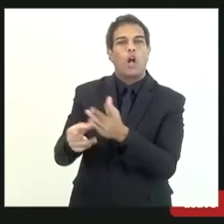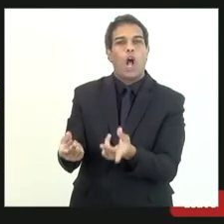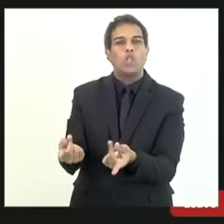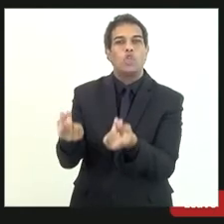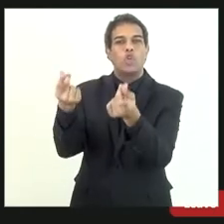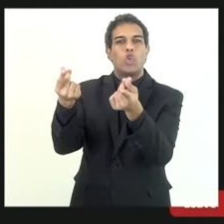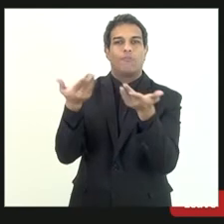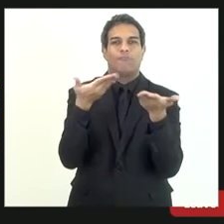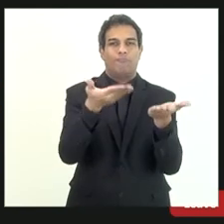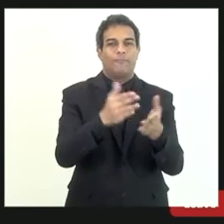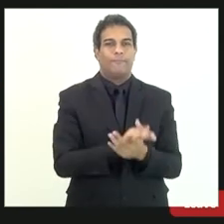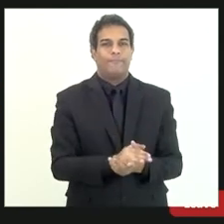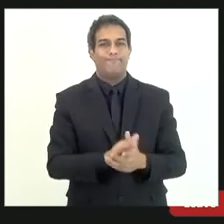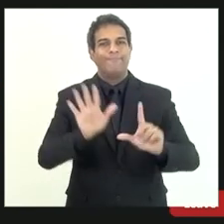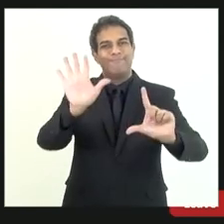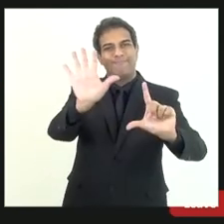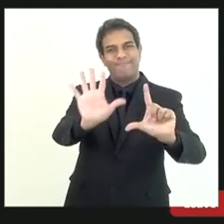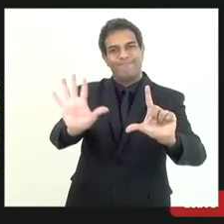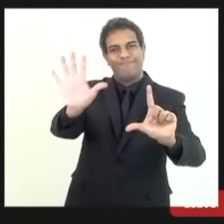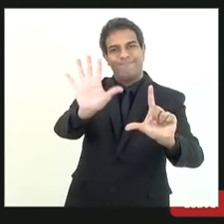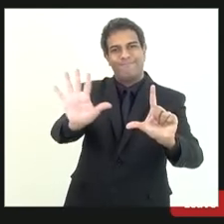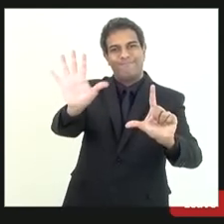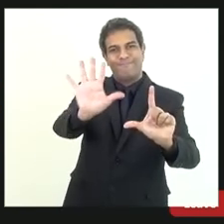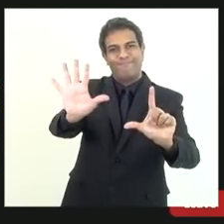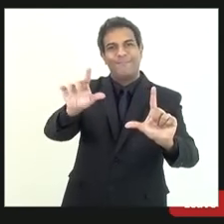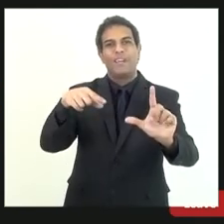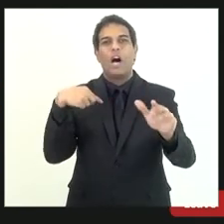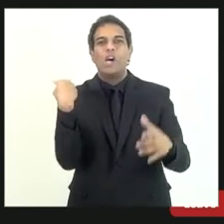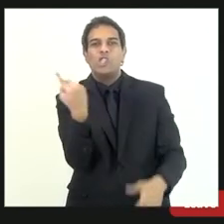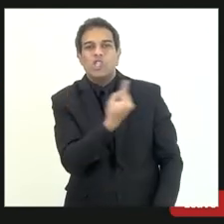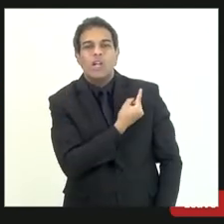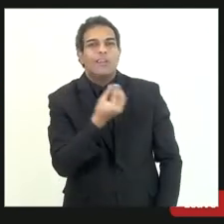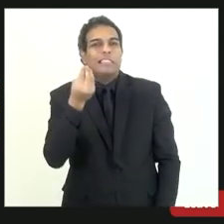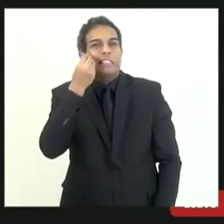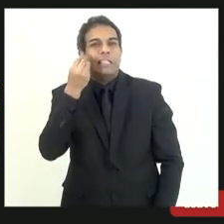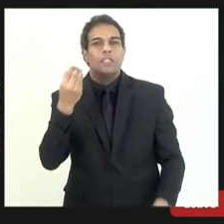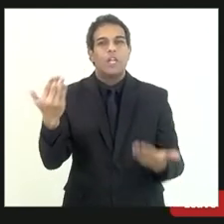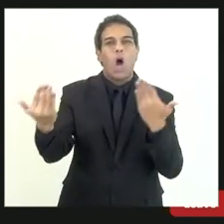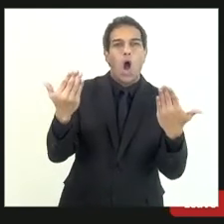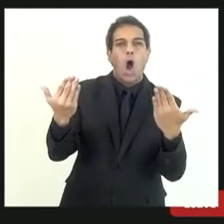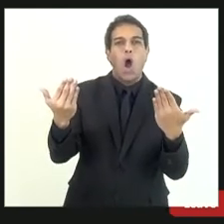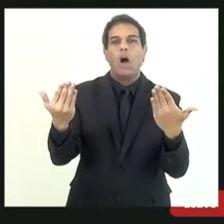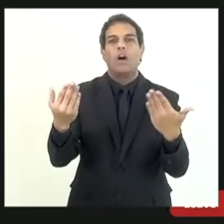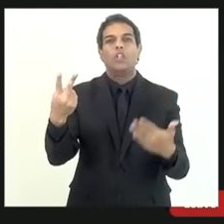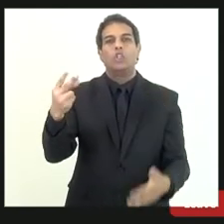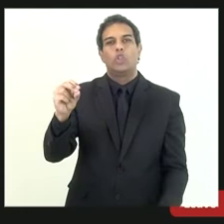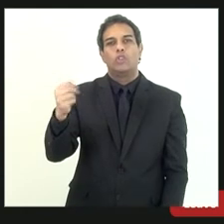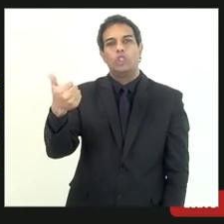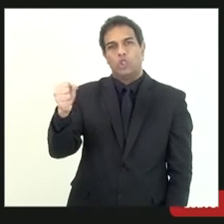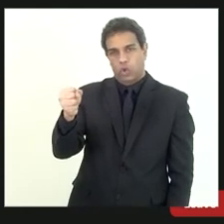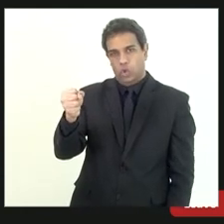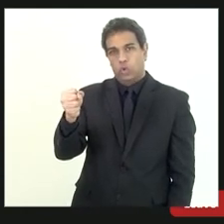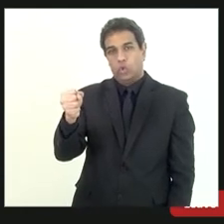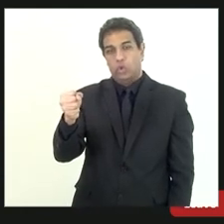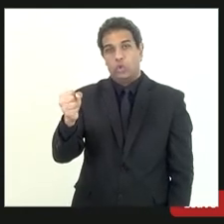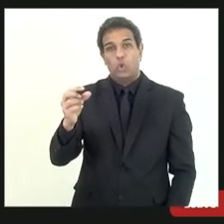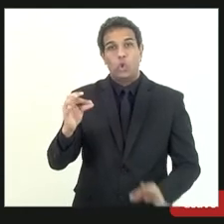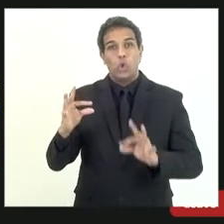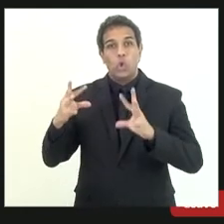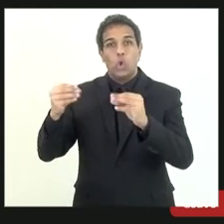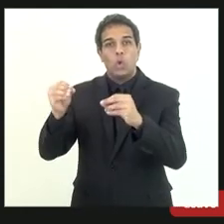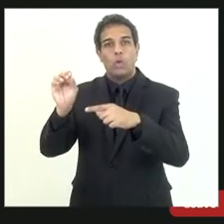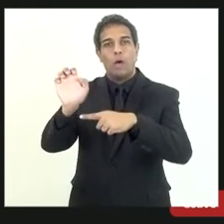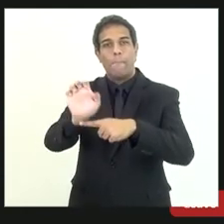aqui é a planilha que a gente tentou montar comparando o ano de 2018 de todos os